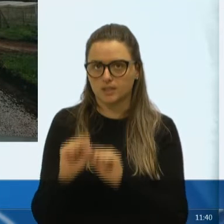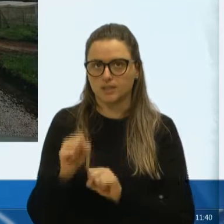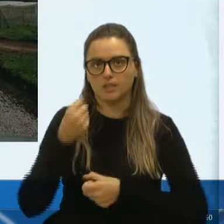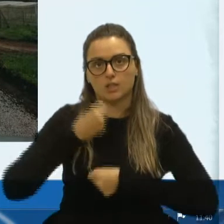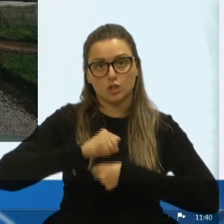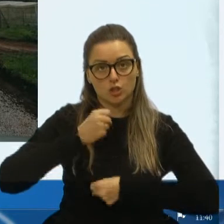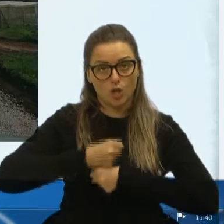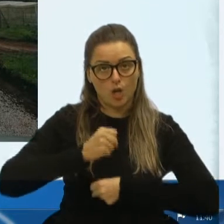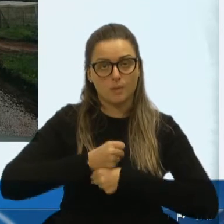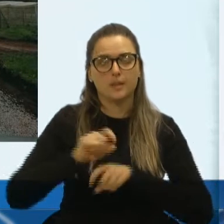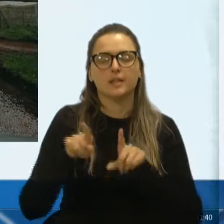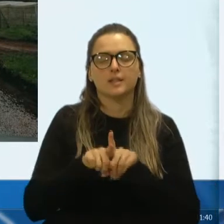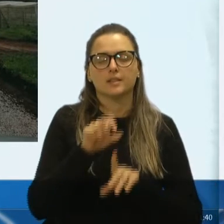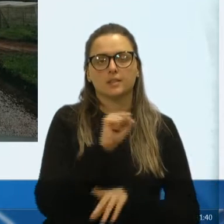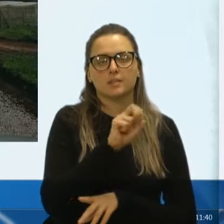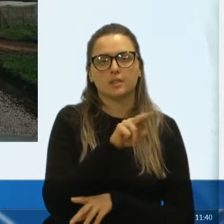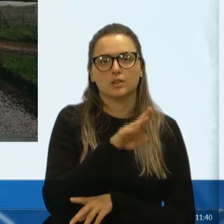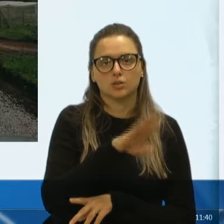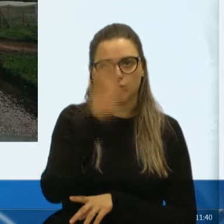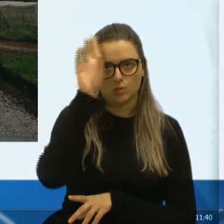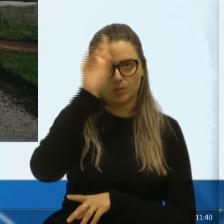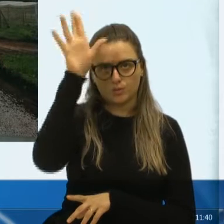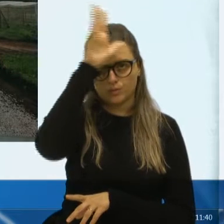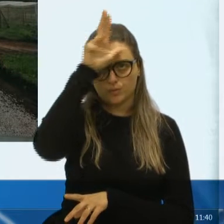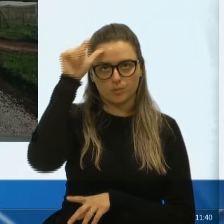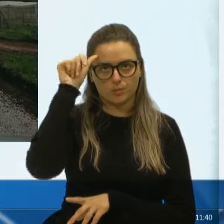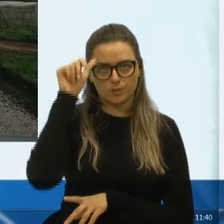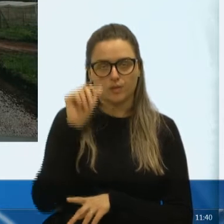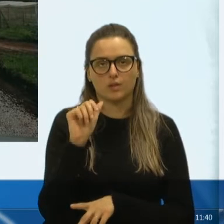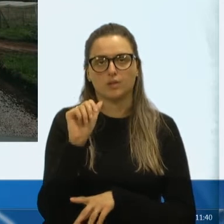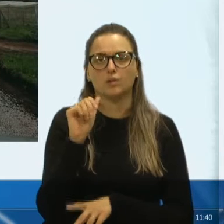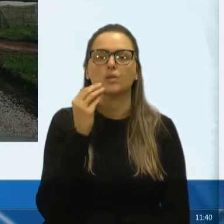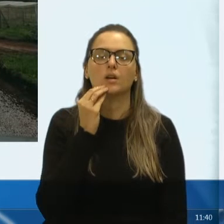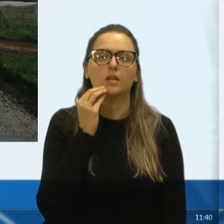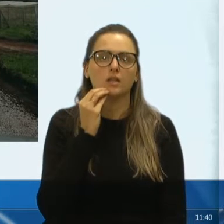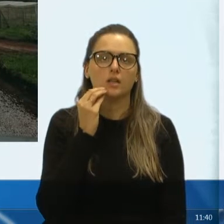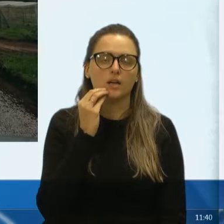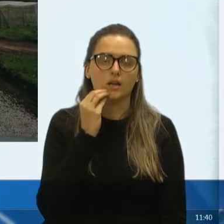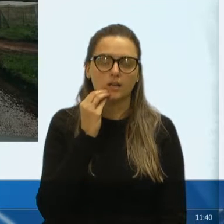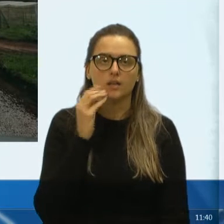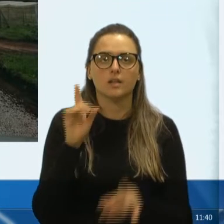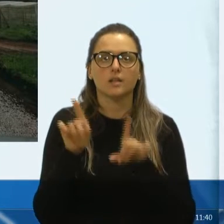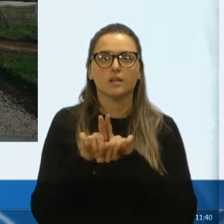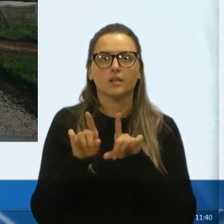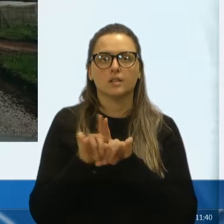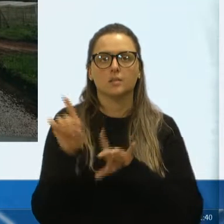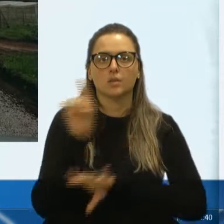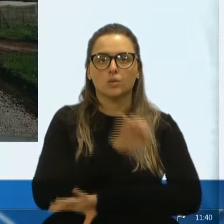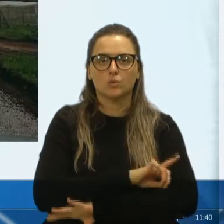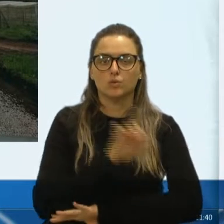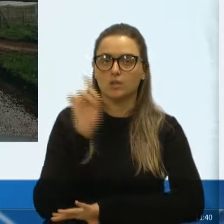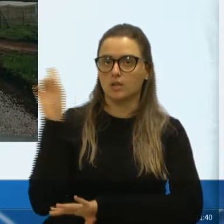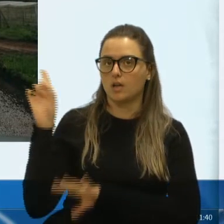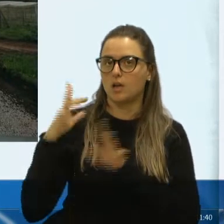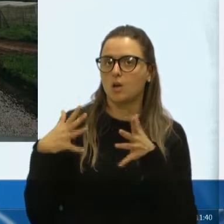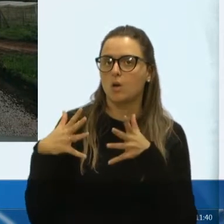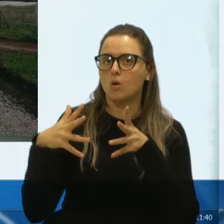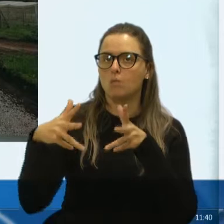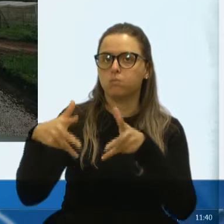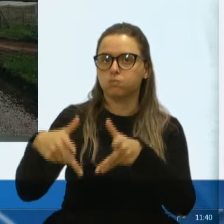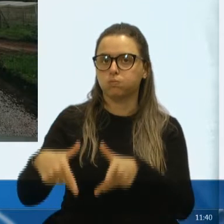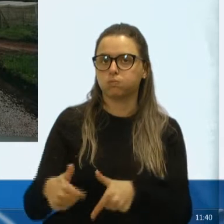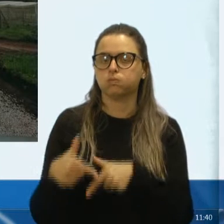encaminhamos junto à subprefeitura, subprefeitura de Anareque, e nesse dia, foram lá, a patrola está aí,